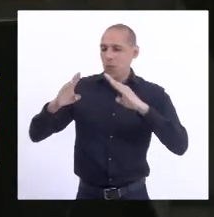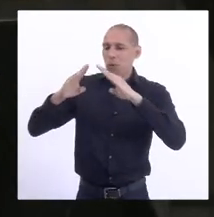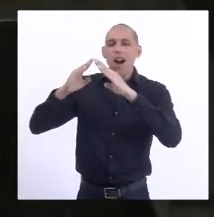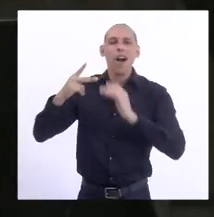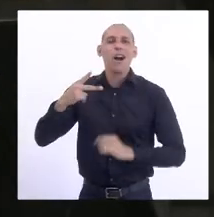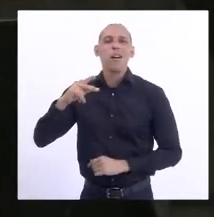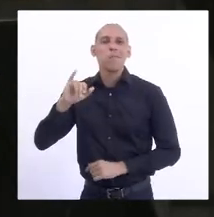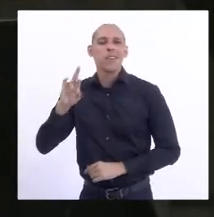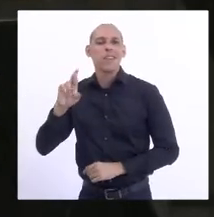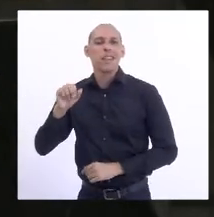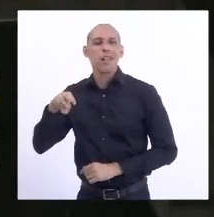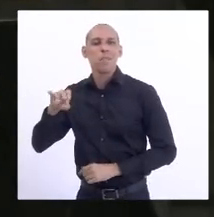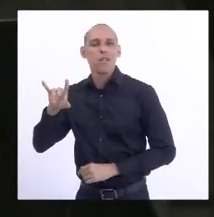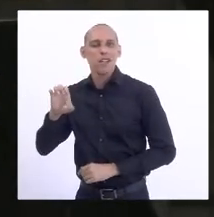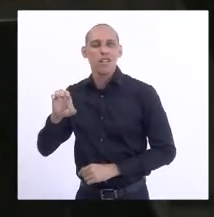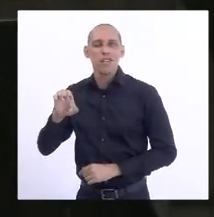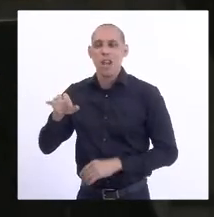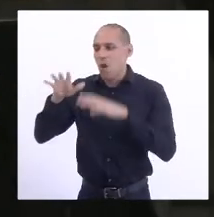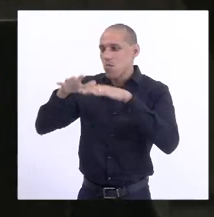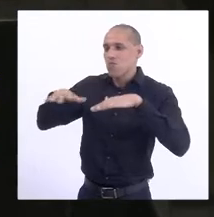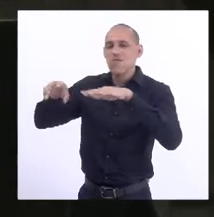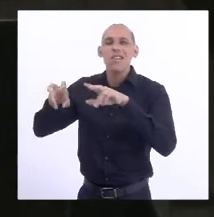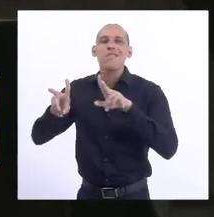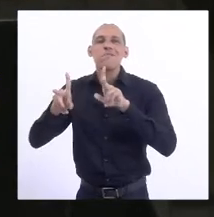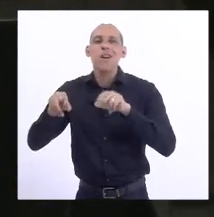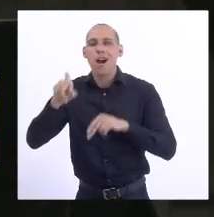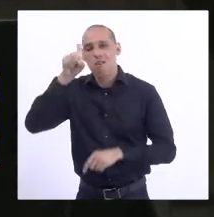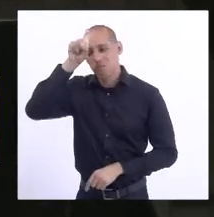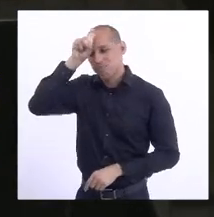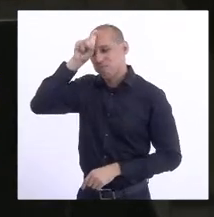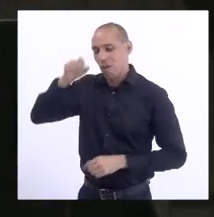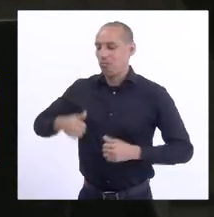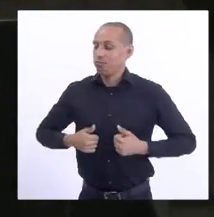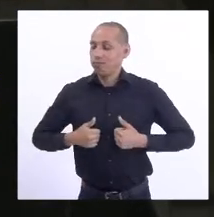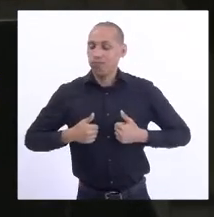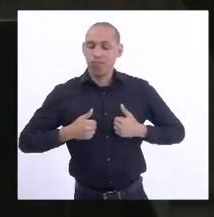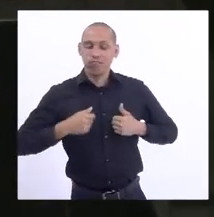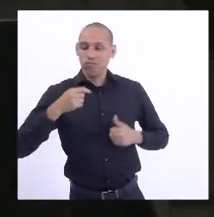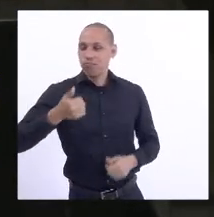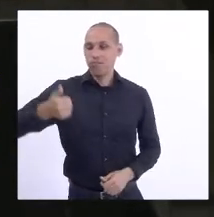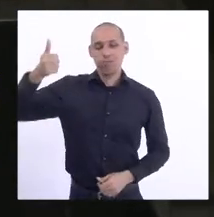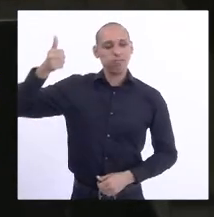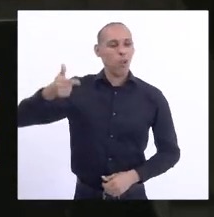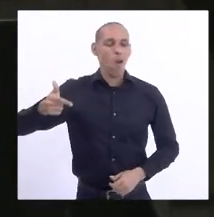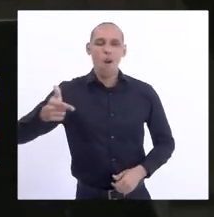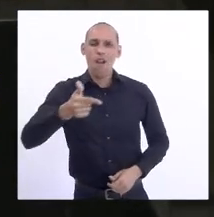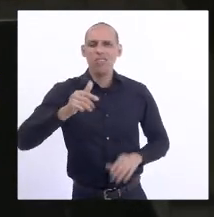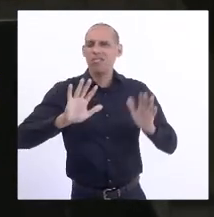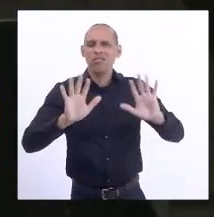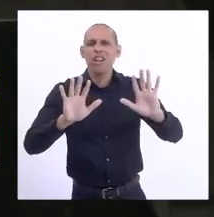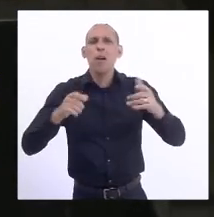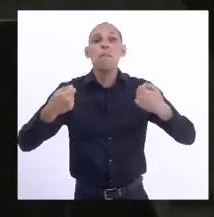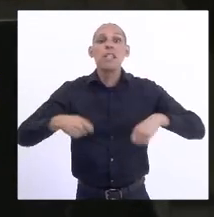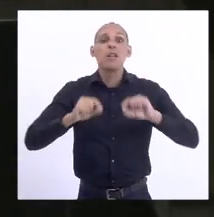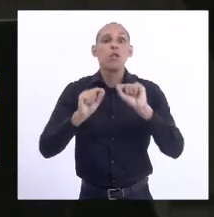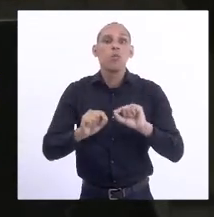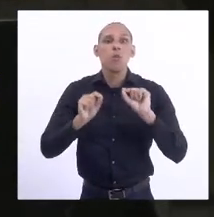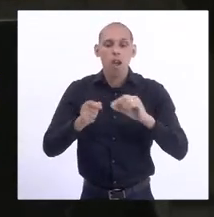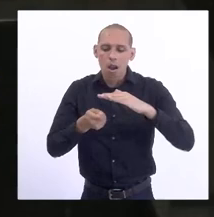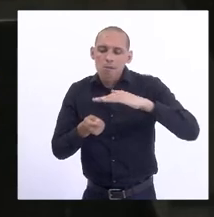Então, o investimento tem que ser visto na ótica de ter esse investimento social,